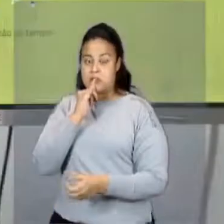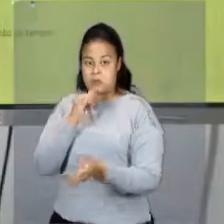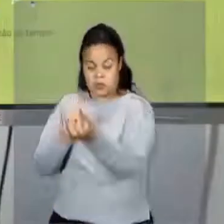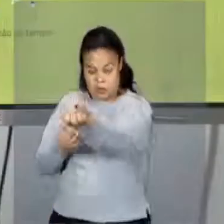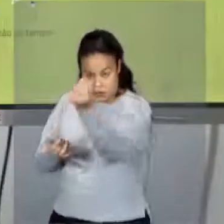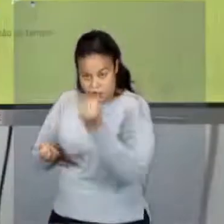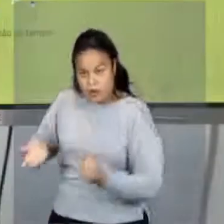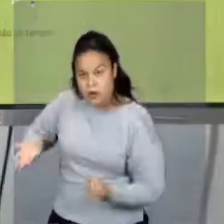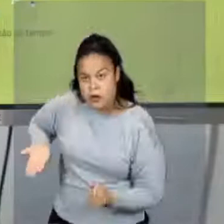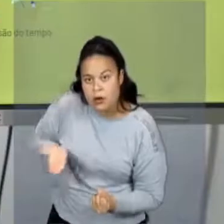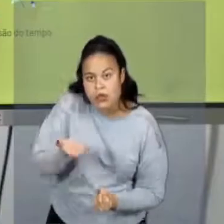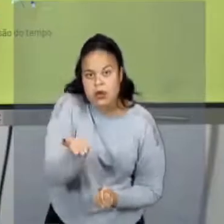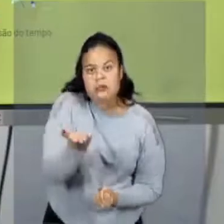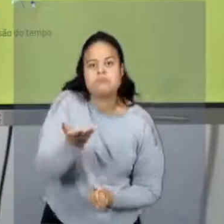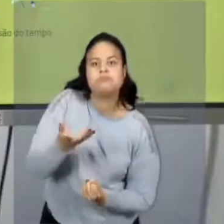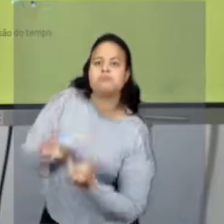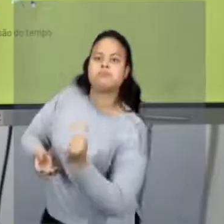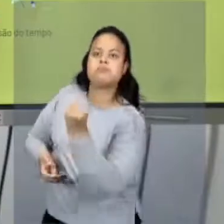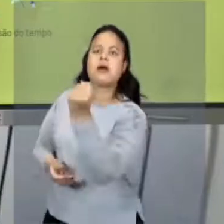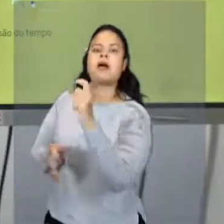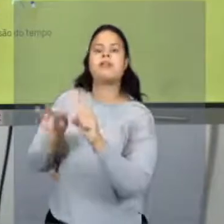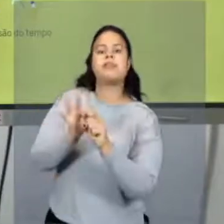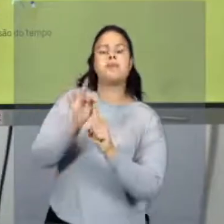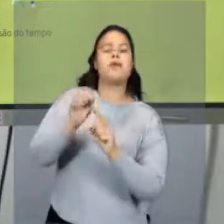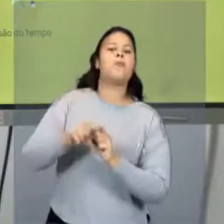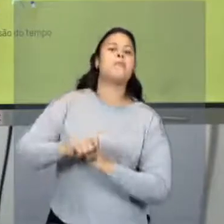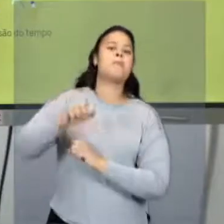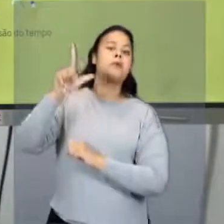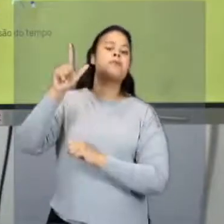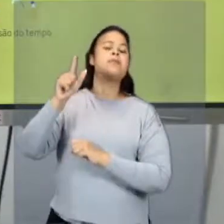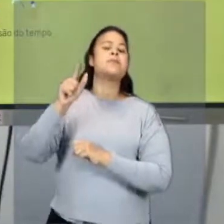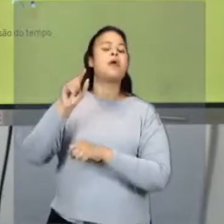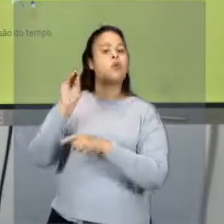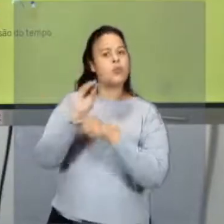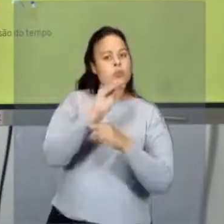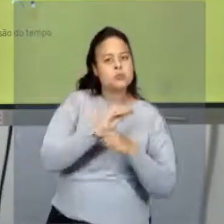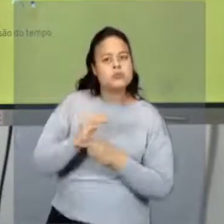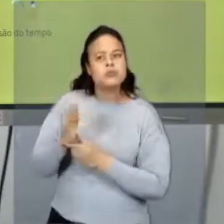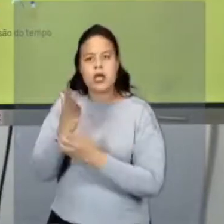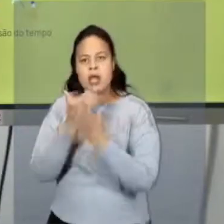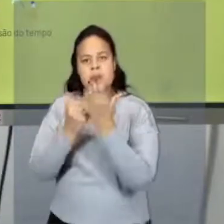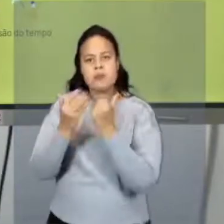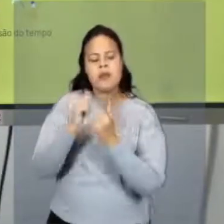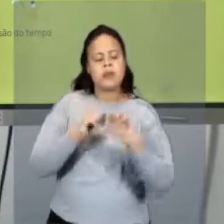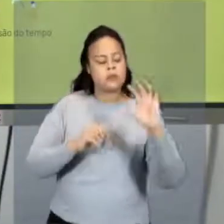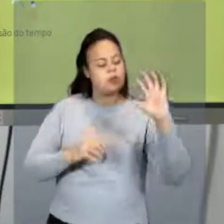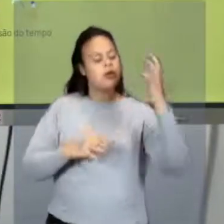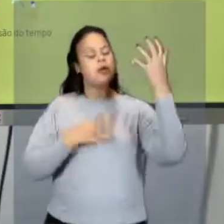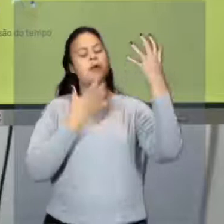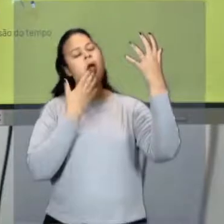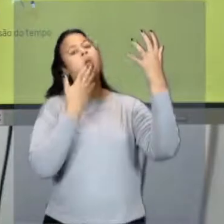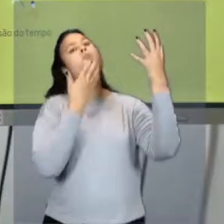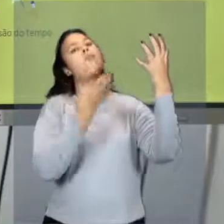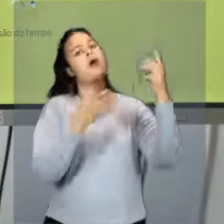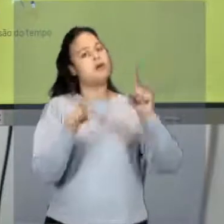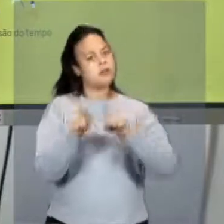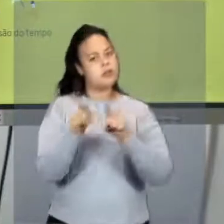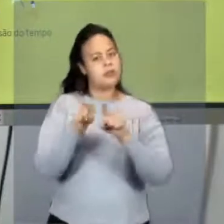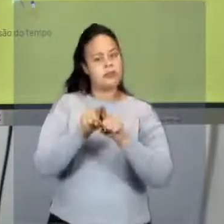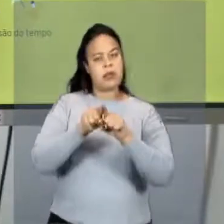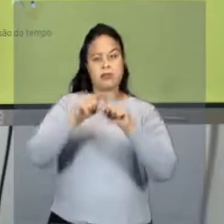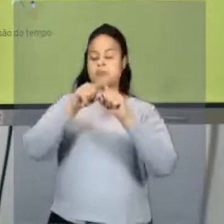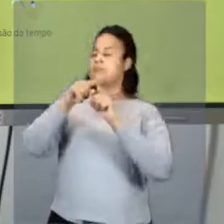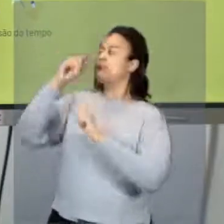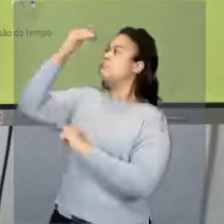maior. Para conservação de alimentos e na previsão do tempo. Todas essas situações aqui,